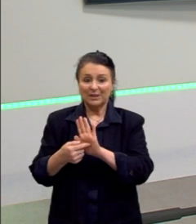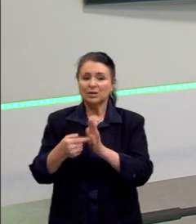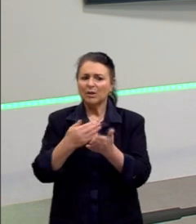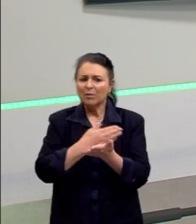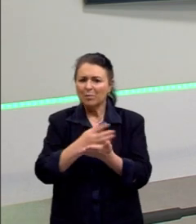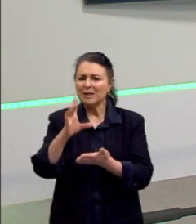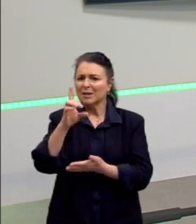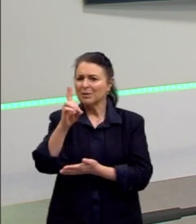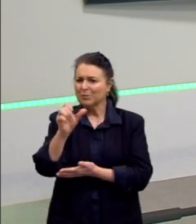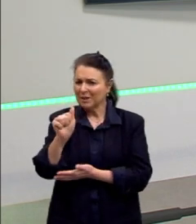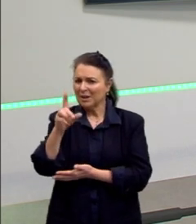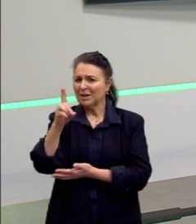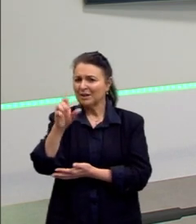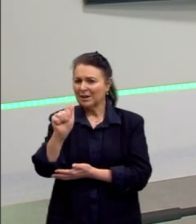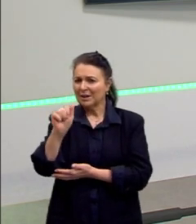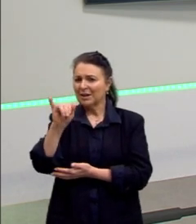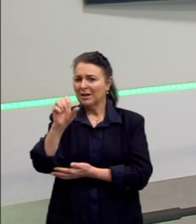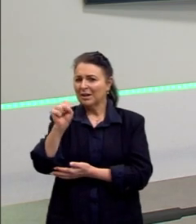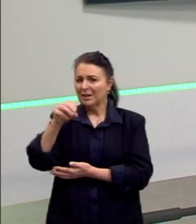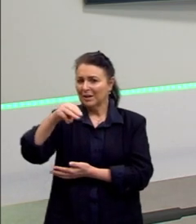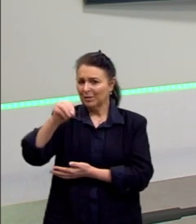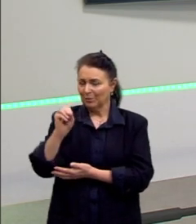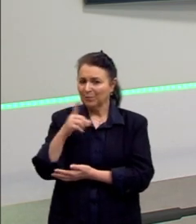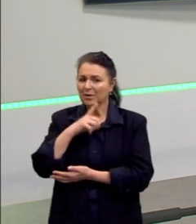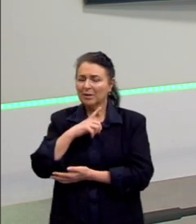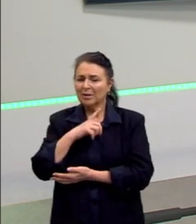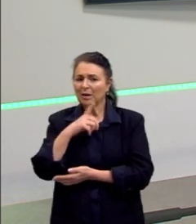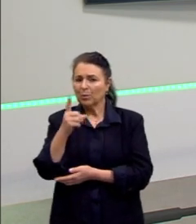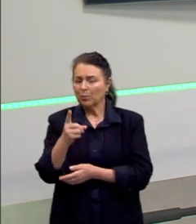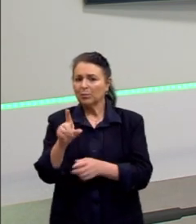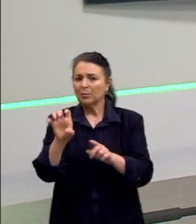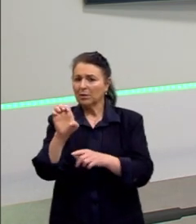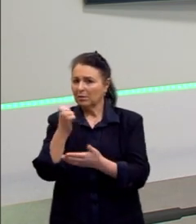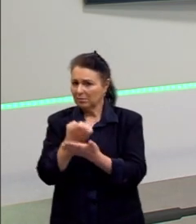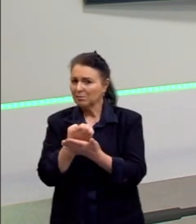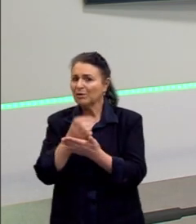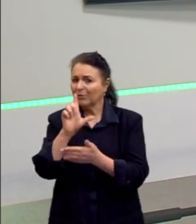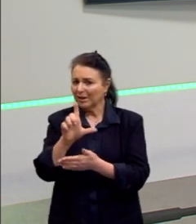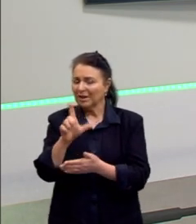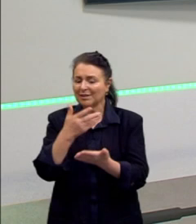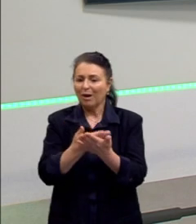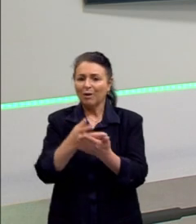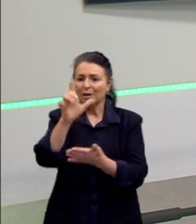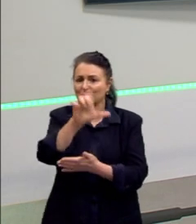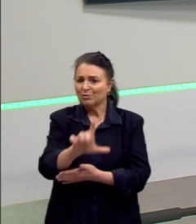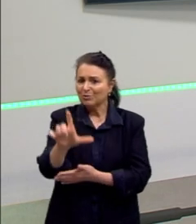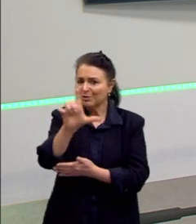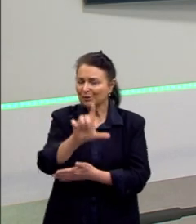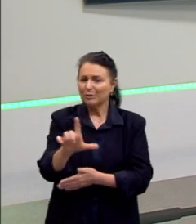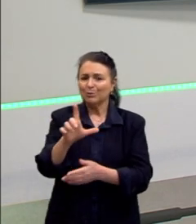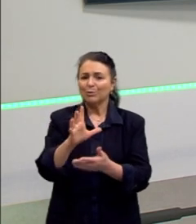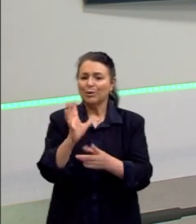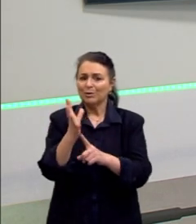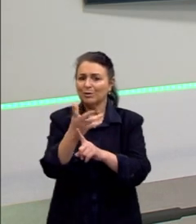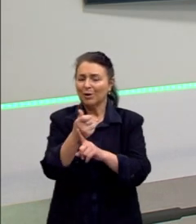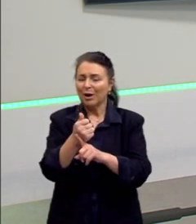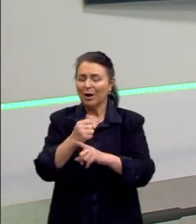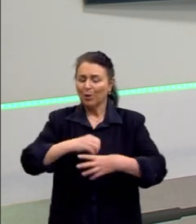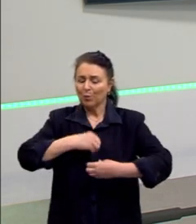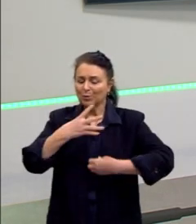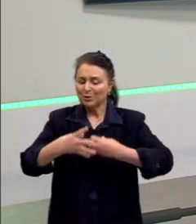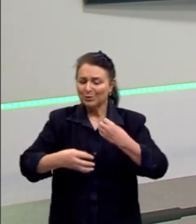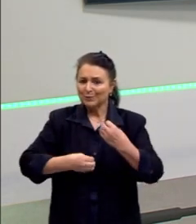enxergávamos isso. Tem um exercício que provavelmente tu já fez em tua aula de literatura ou de artes, que é a construção de uma poesia